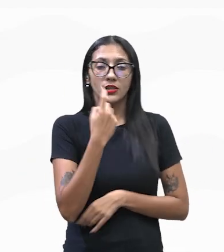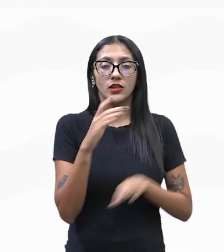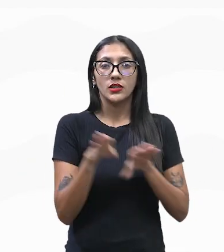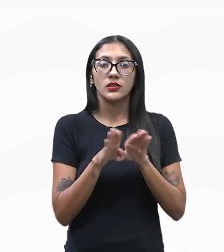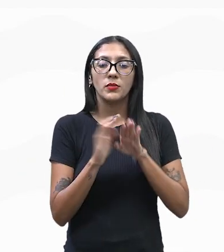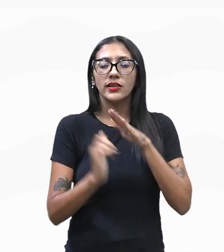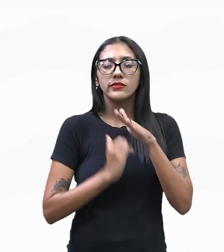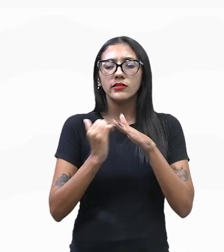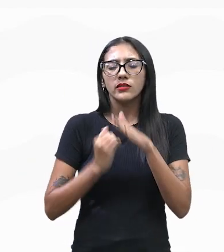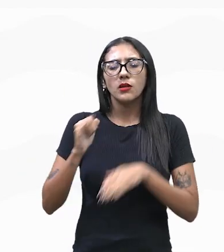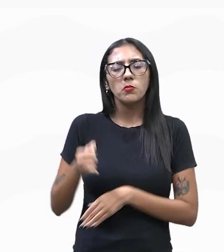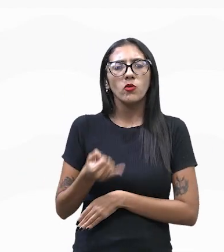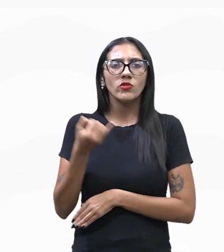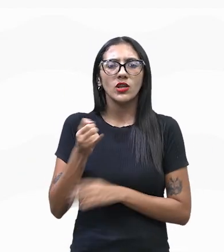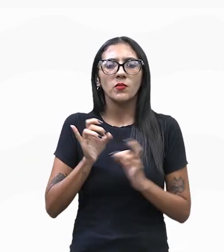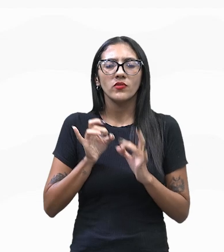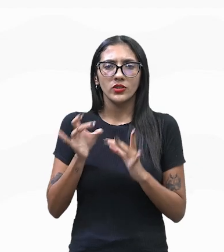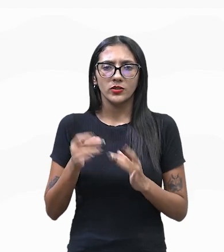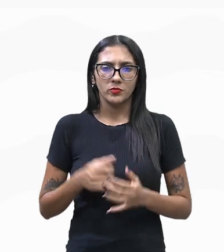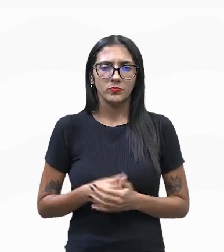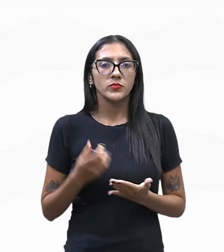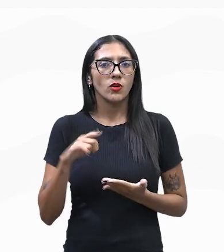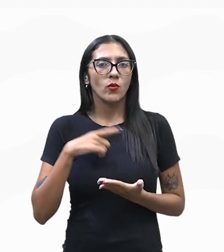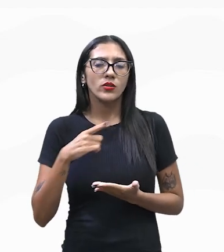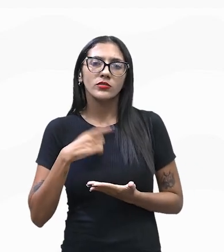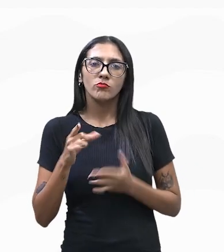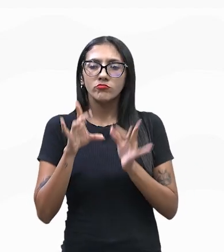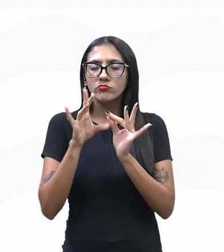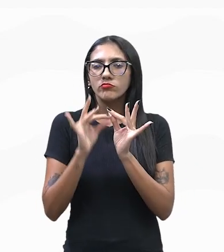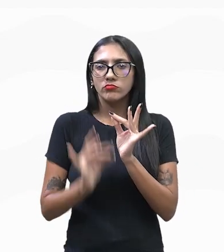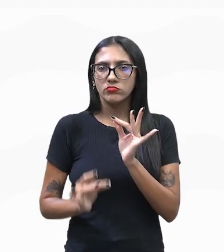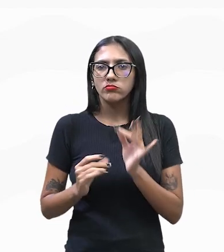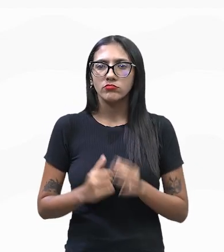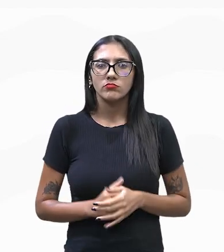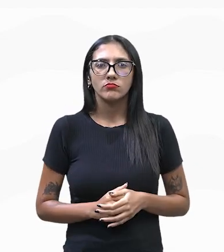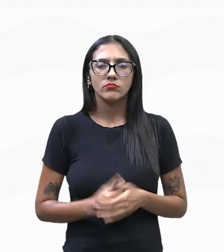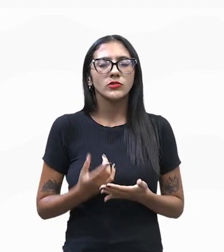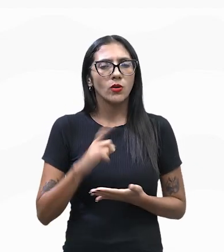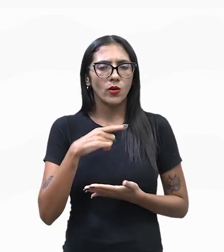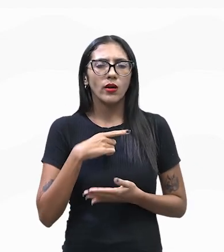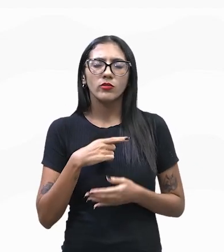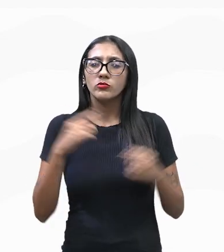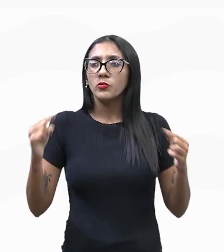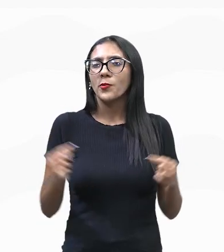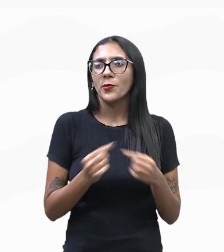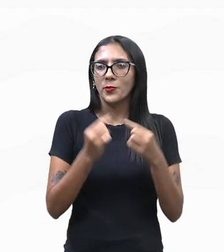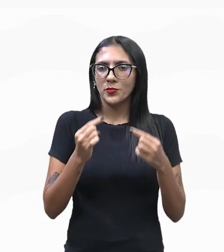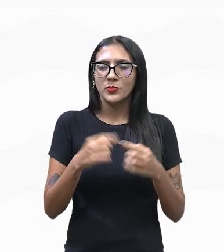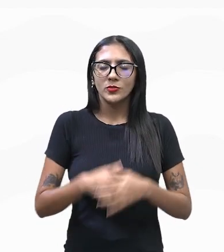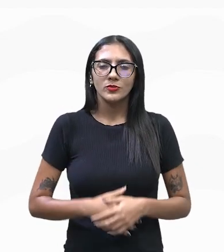vendendo isso. Então, essa é a definição de marketing. E é exatamente isso que nossos colegas falaram, né, professora? Exatamente.